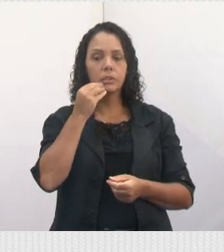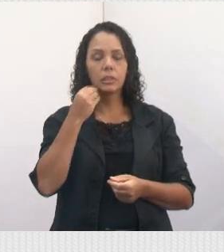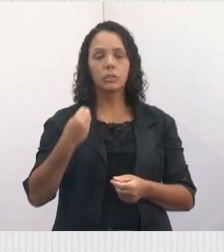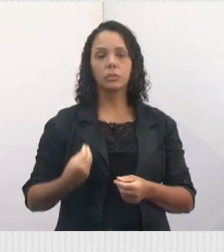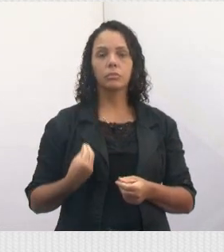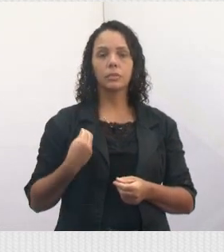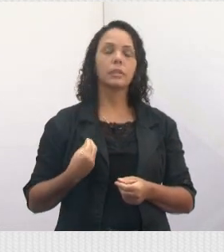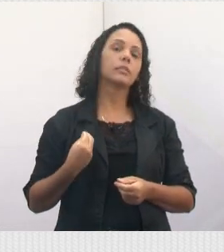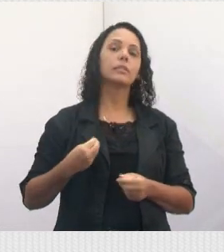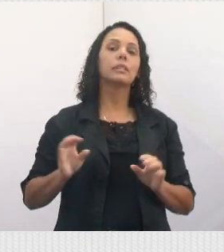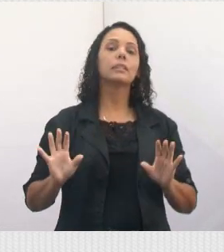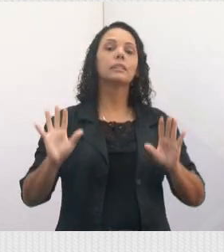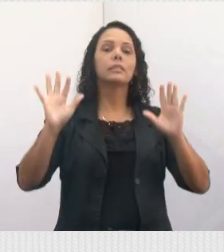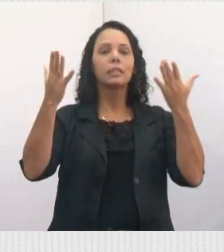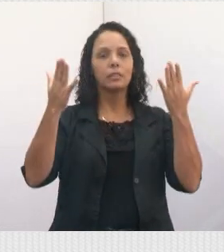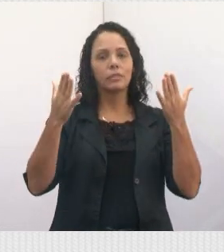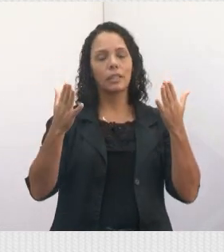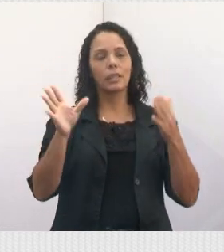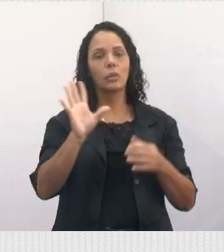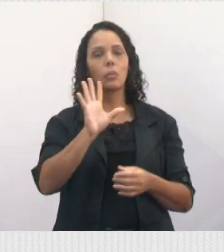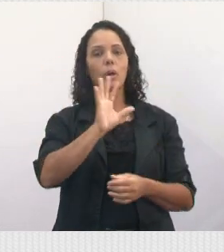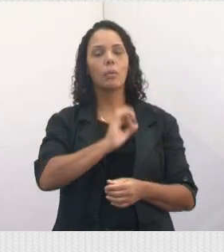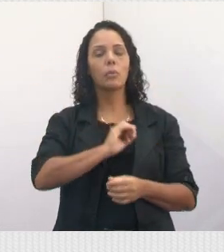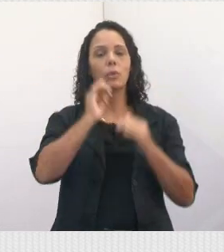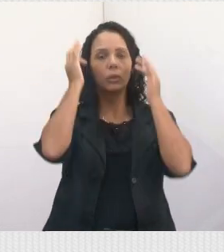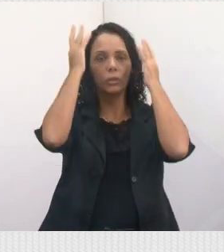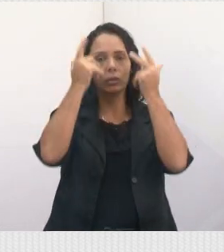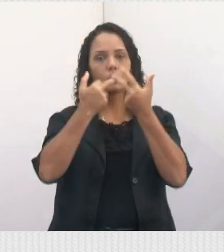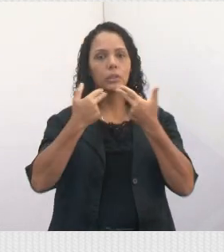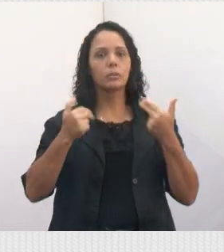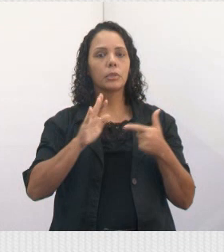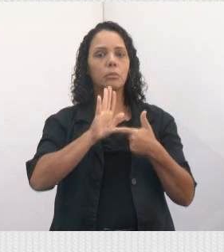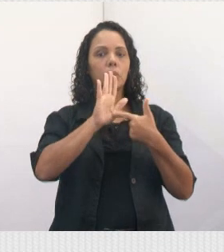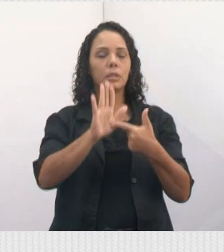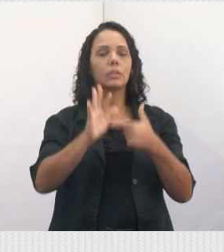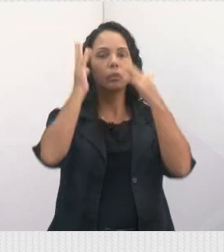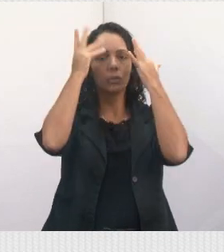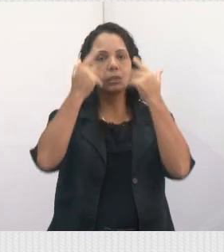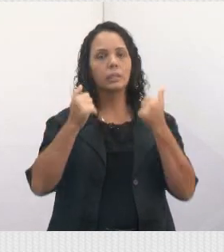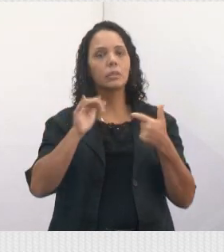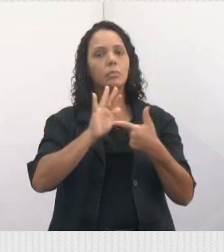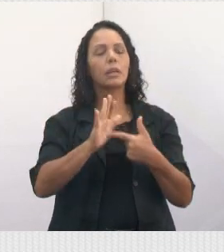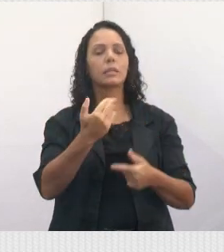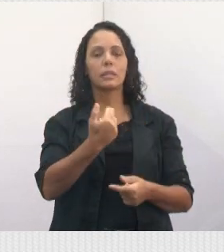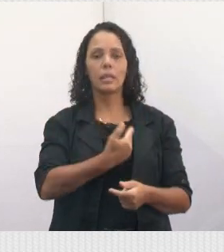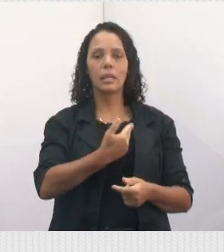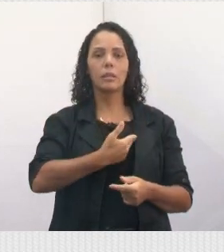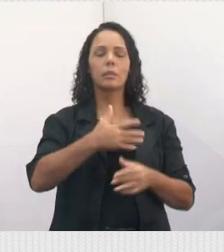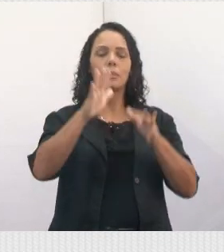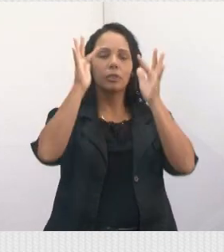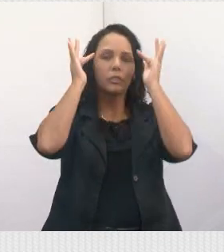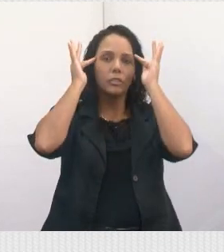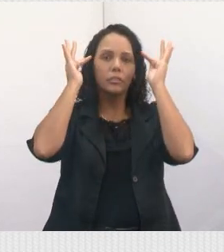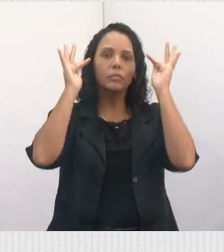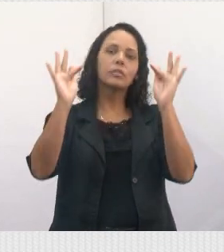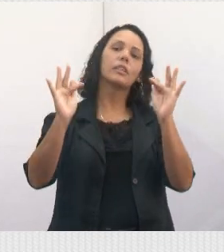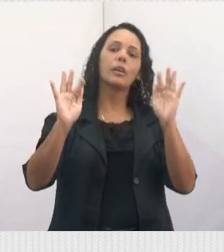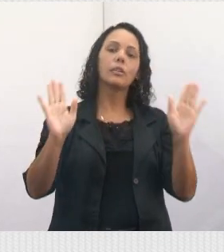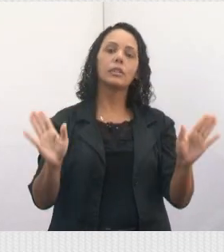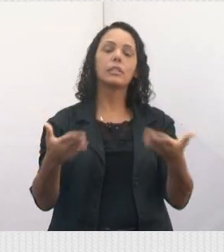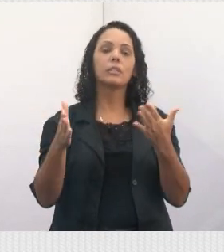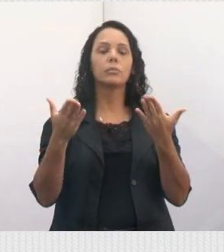oferecem. Os animais não são apenas seres vivos, mas também amigos leais, companheiros e fontes de inspiração para muitos.